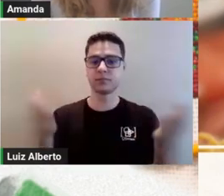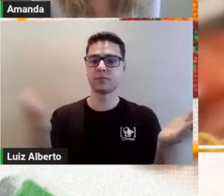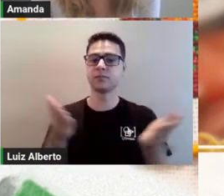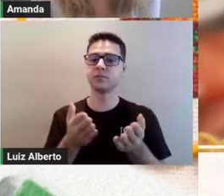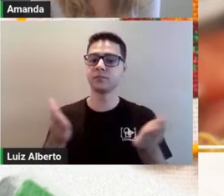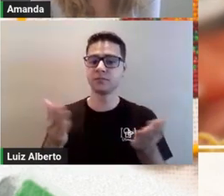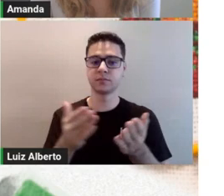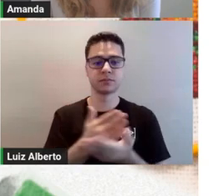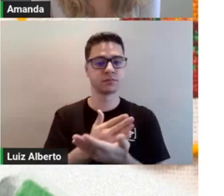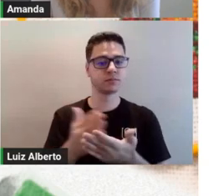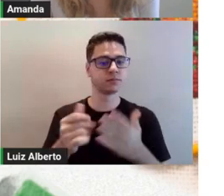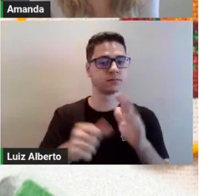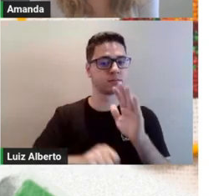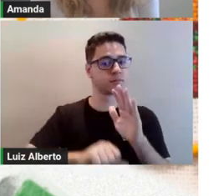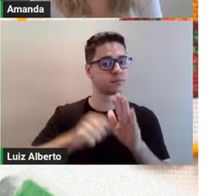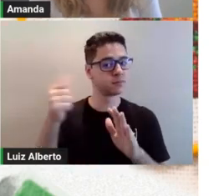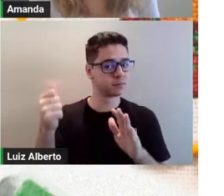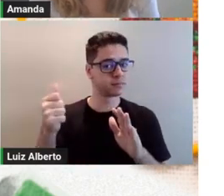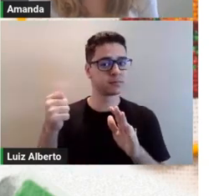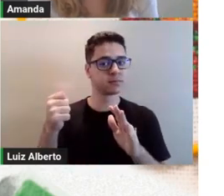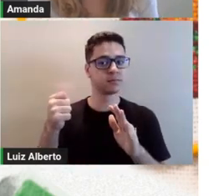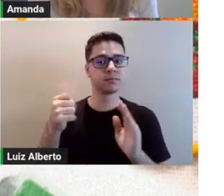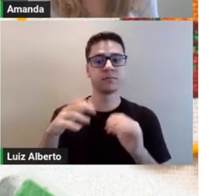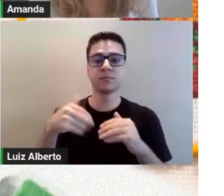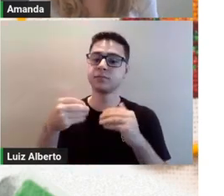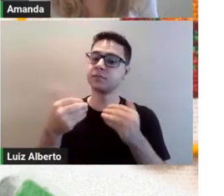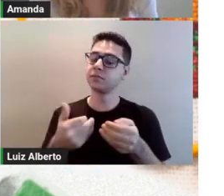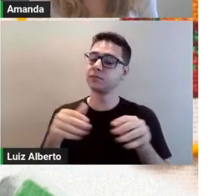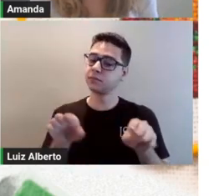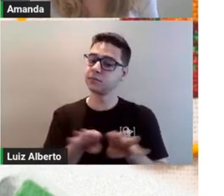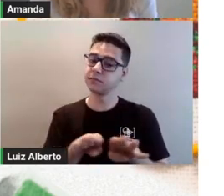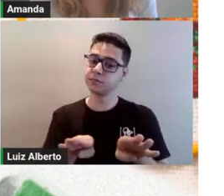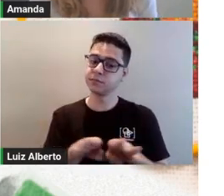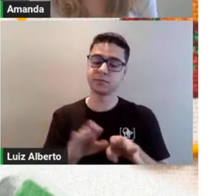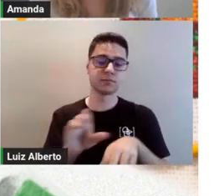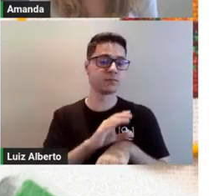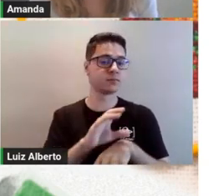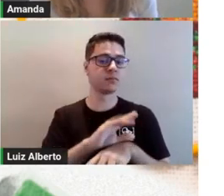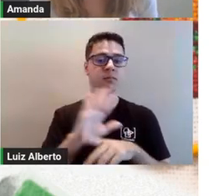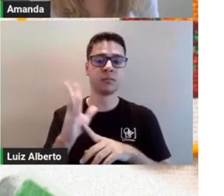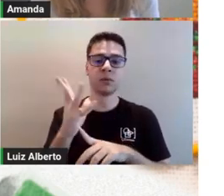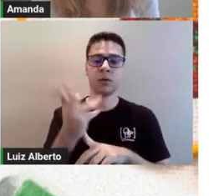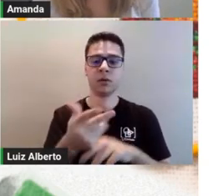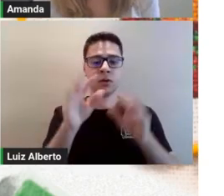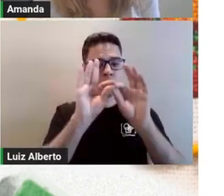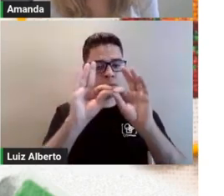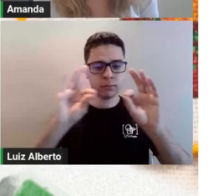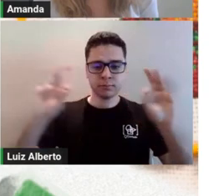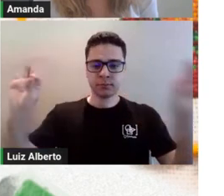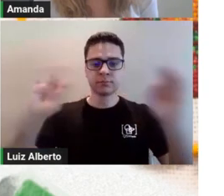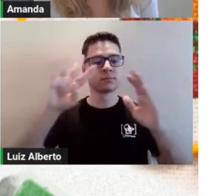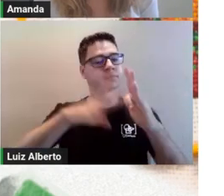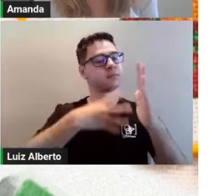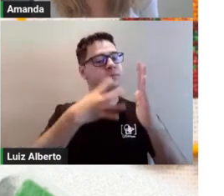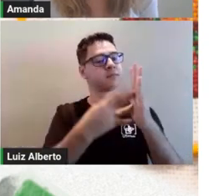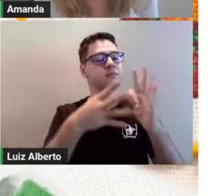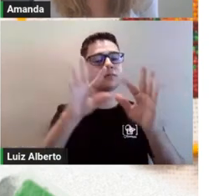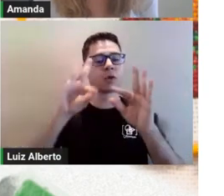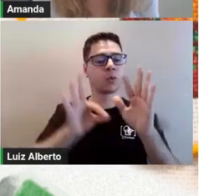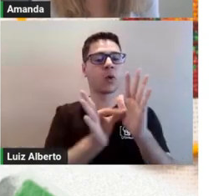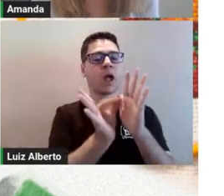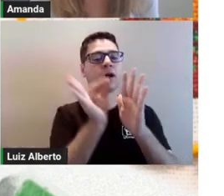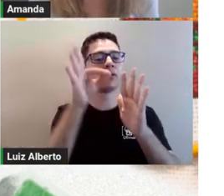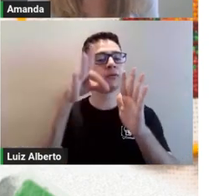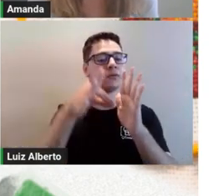e é o curso Arte em Fios, Pintura com Agulha e hoje nós vamos falar sobre a introdução,